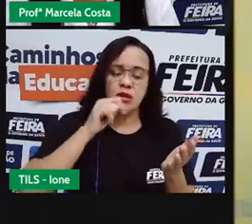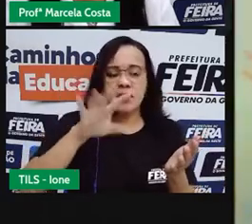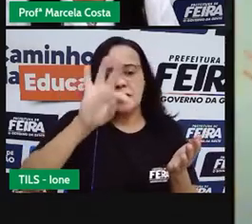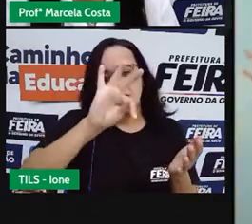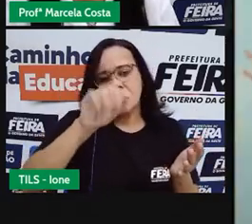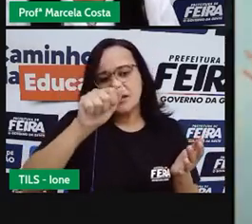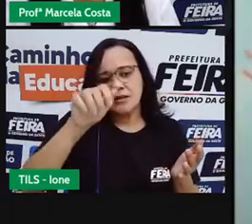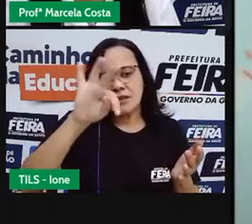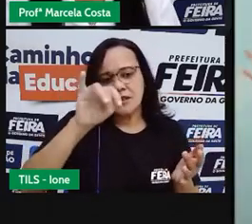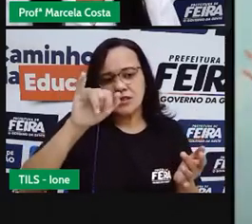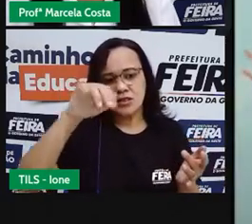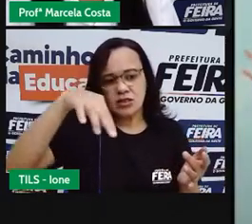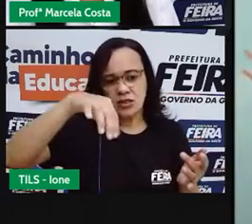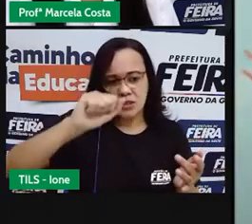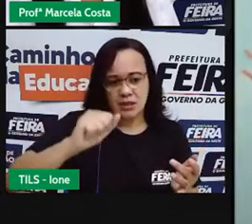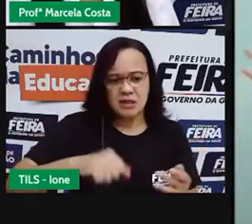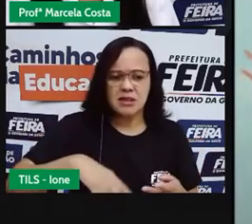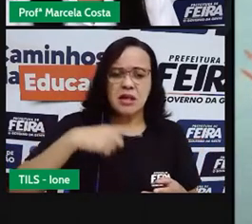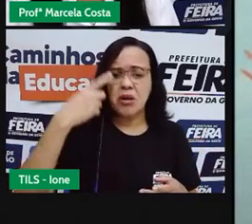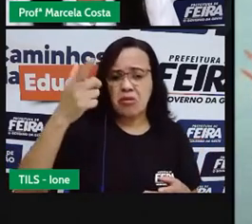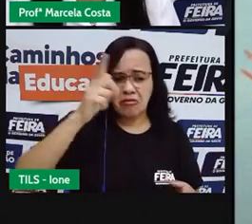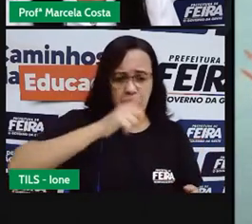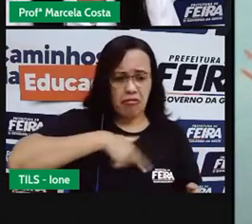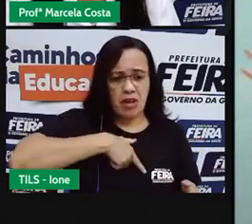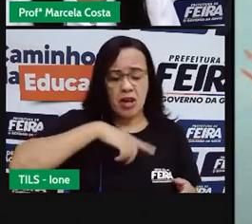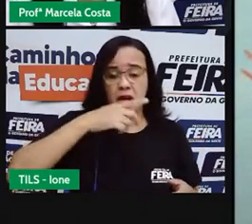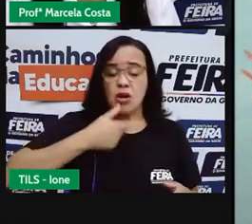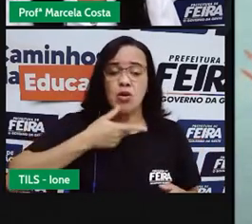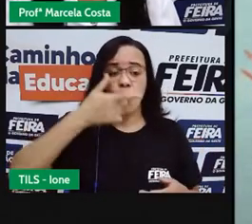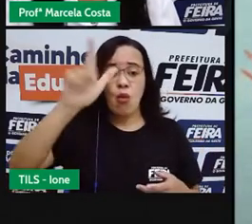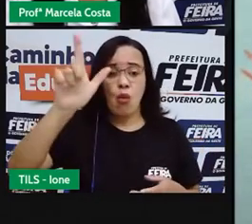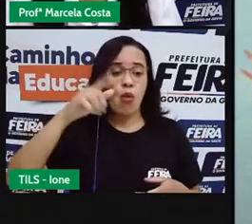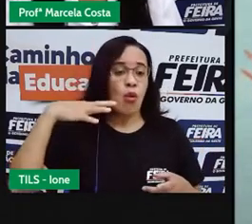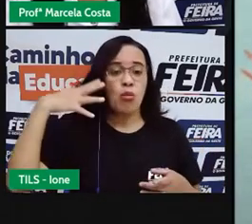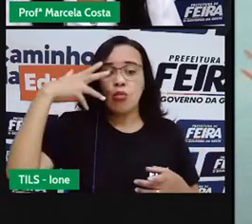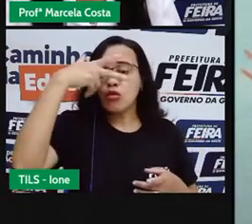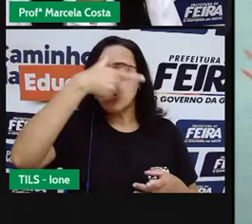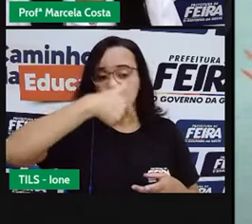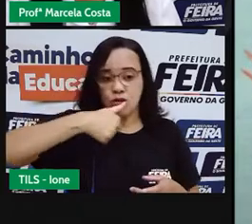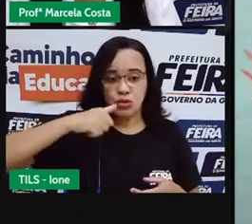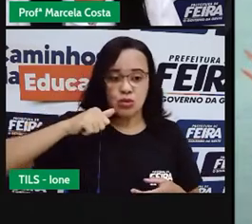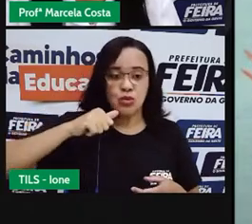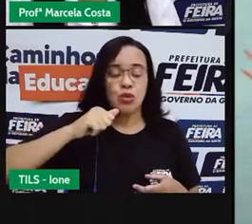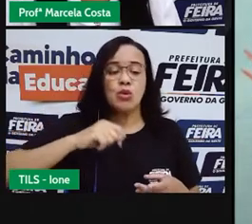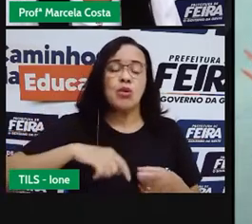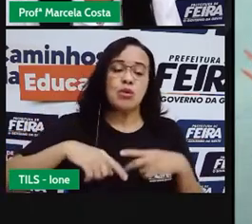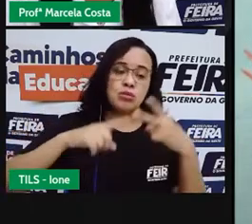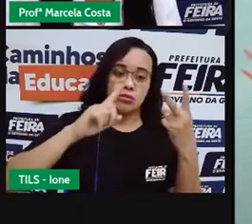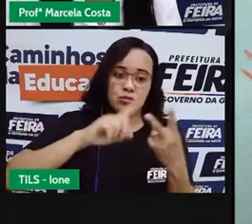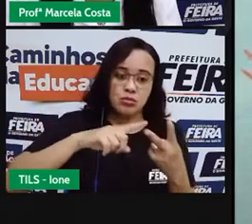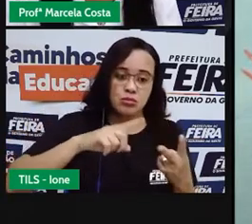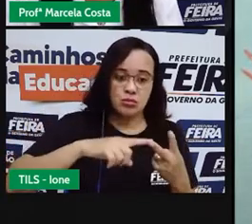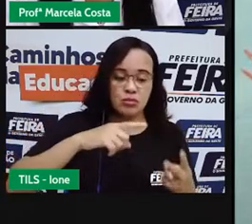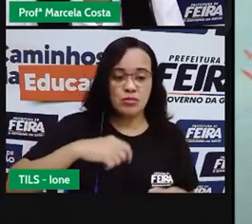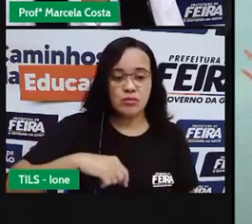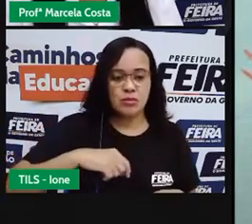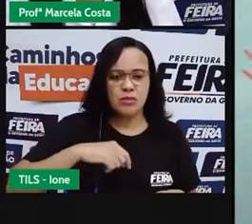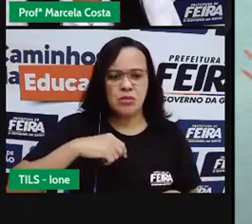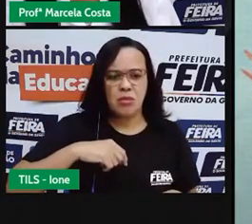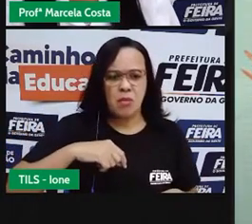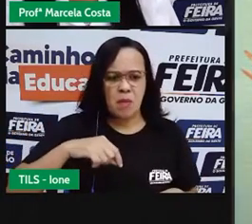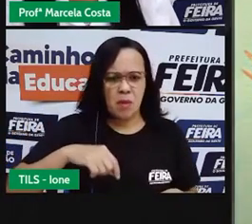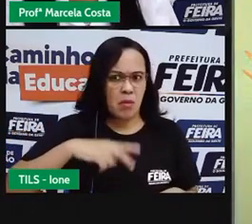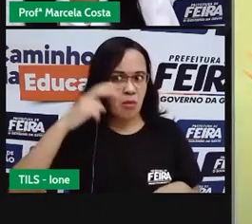Um é feioso, outro é bonito. Um é certinho, outro é esquisito.